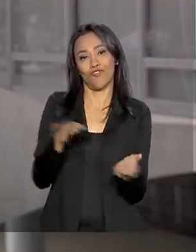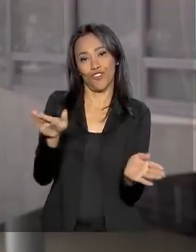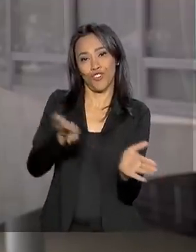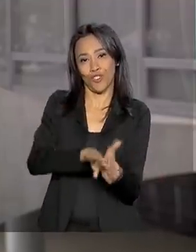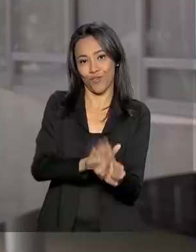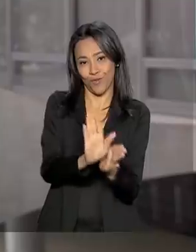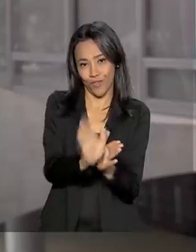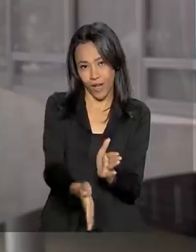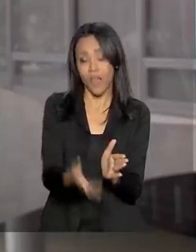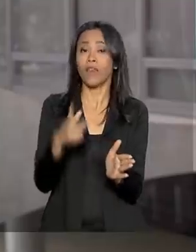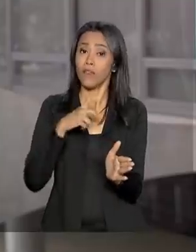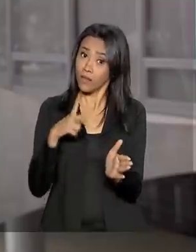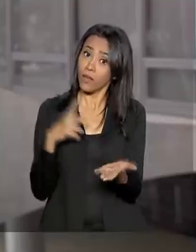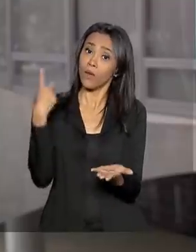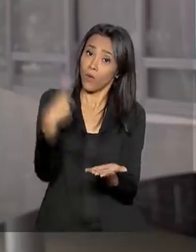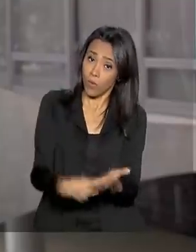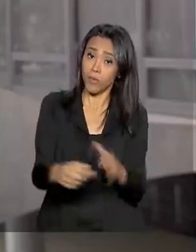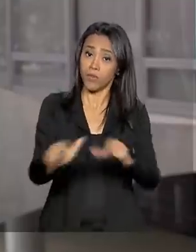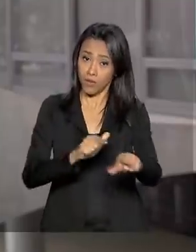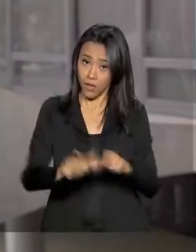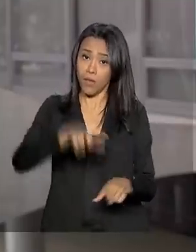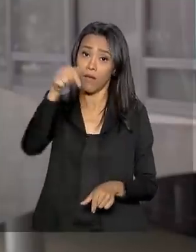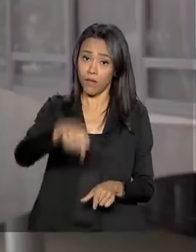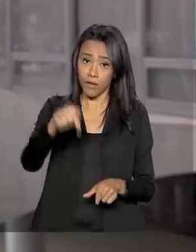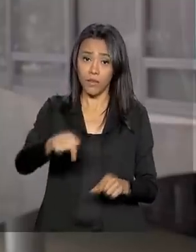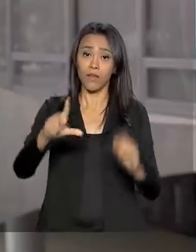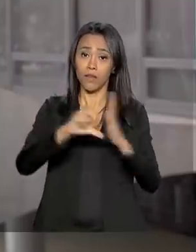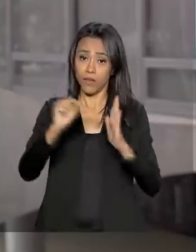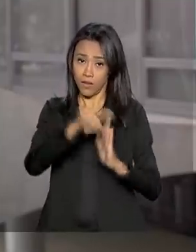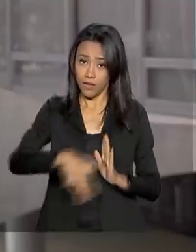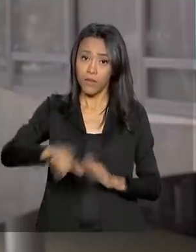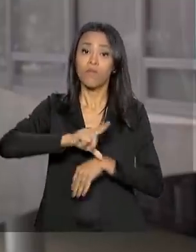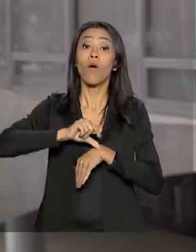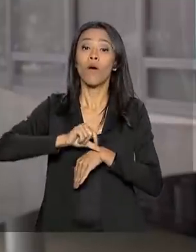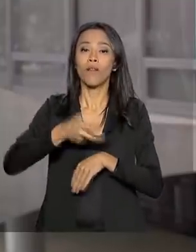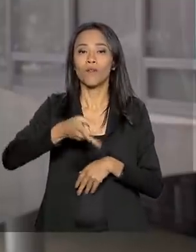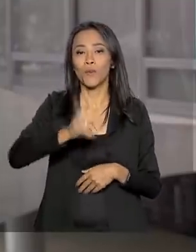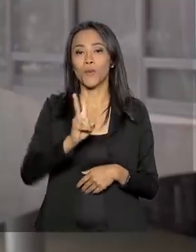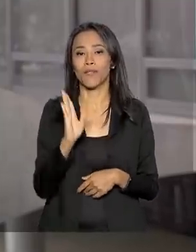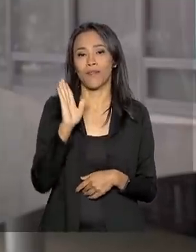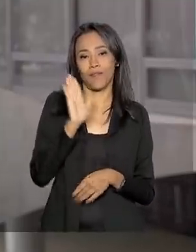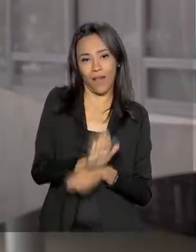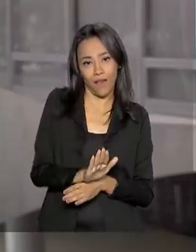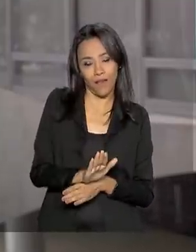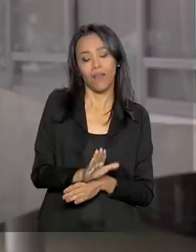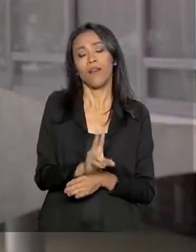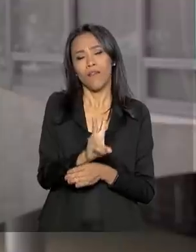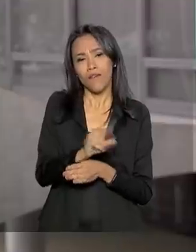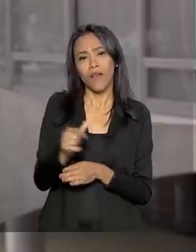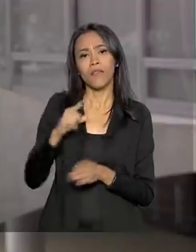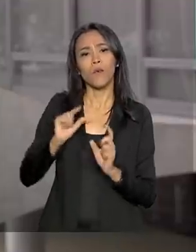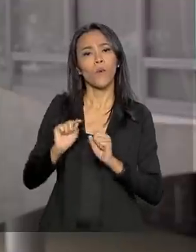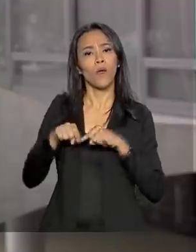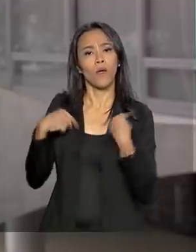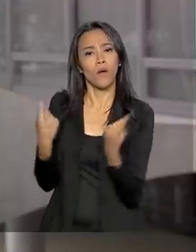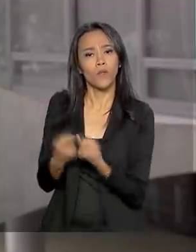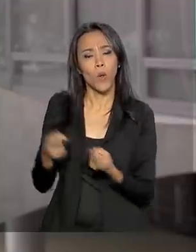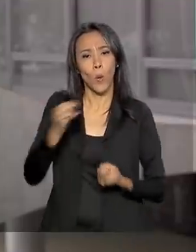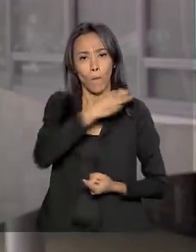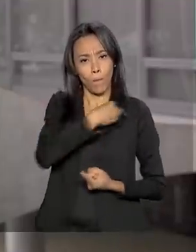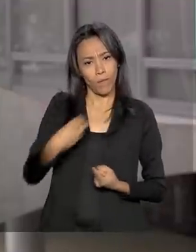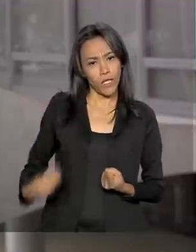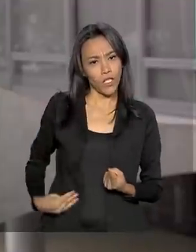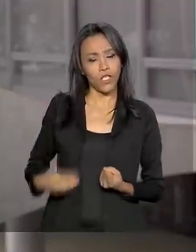tem agenda hoje aqui no Palácio do Planalto. Às duas horas da tarde, o presidente deve se reunir com o ministro do